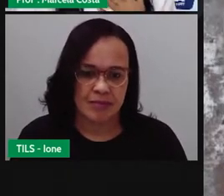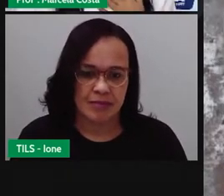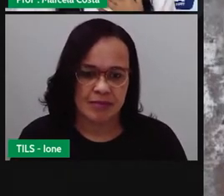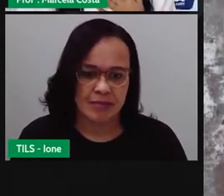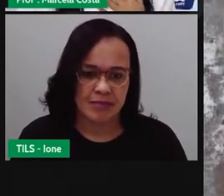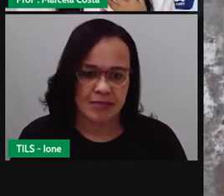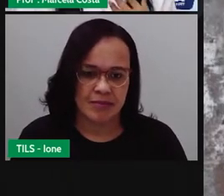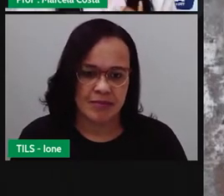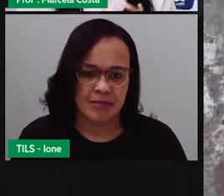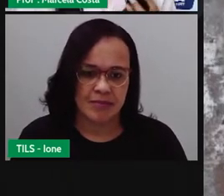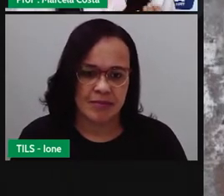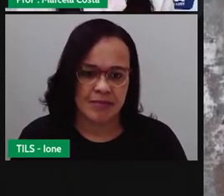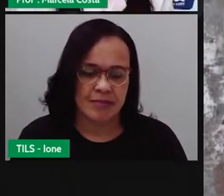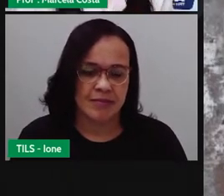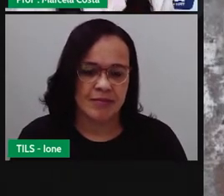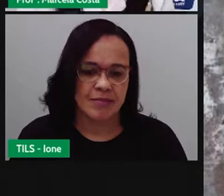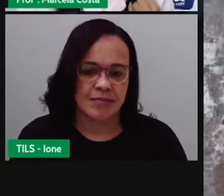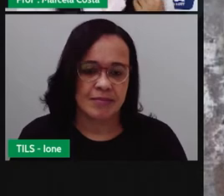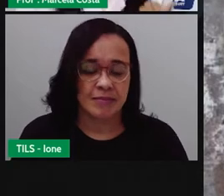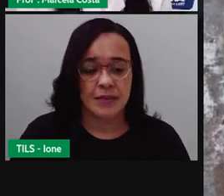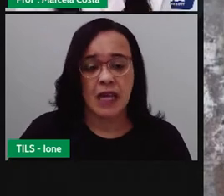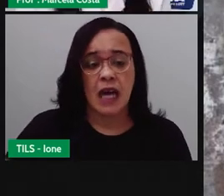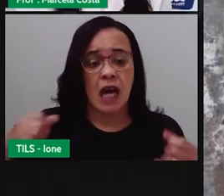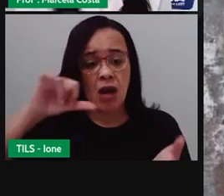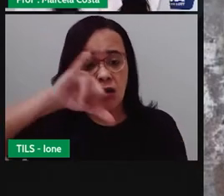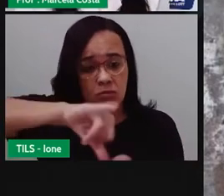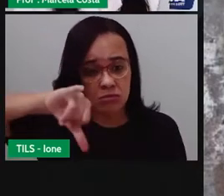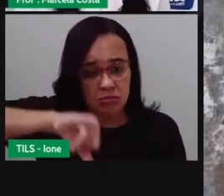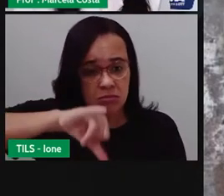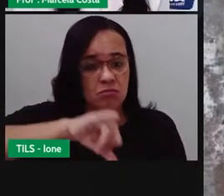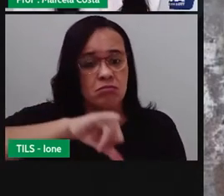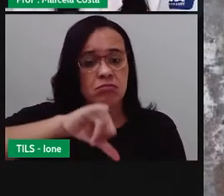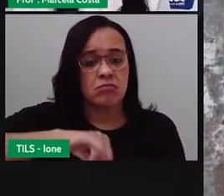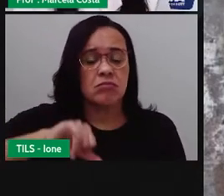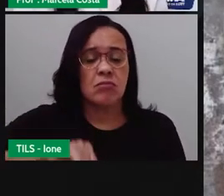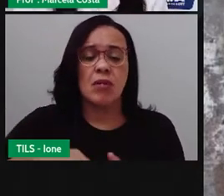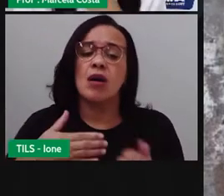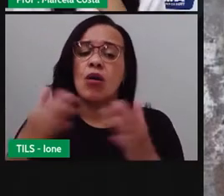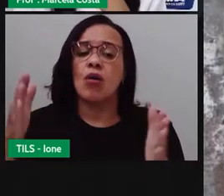O CEAP funciona de segunda a sábado,